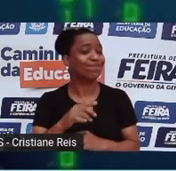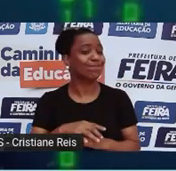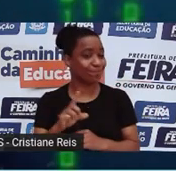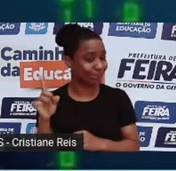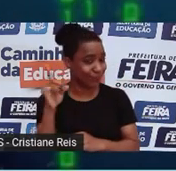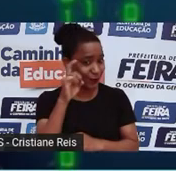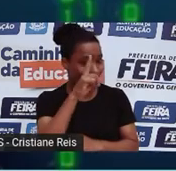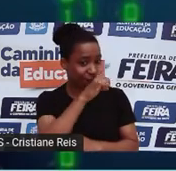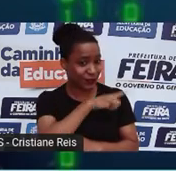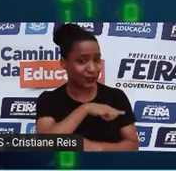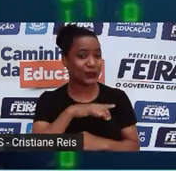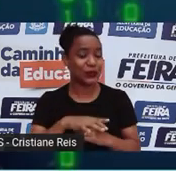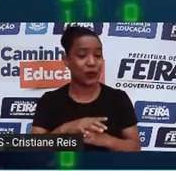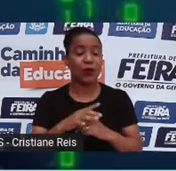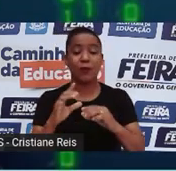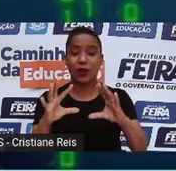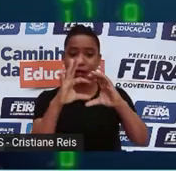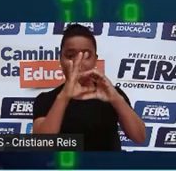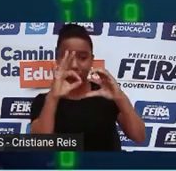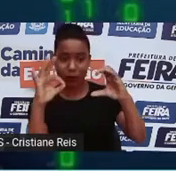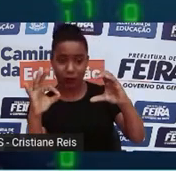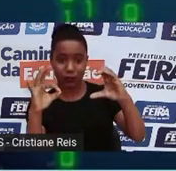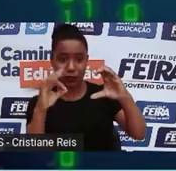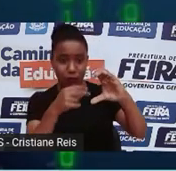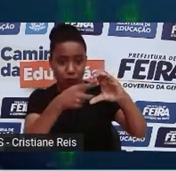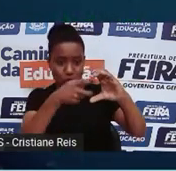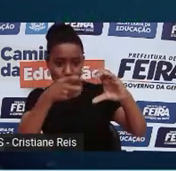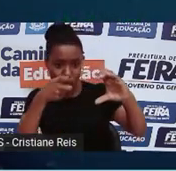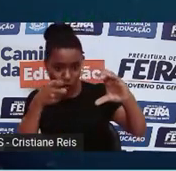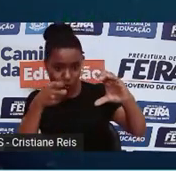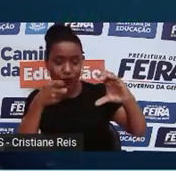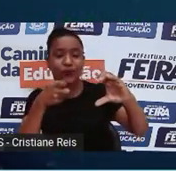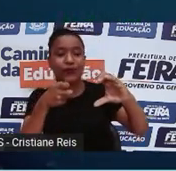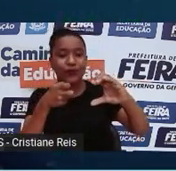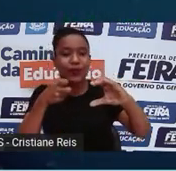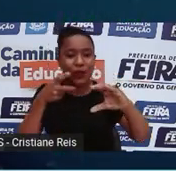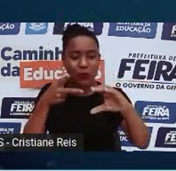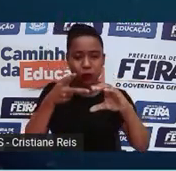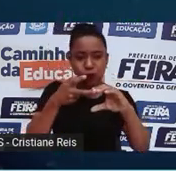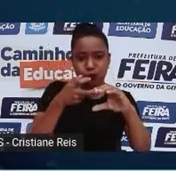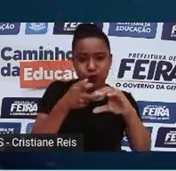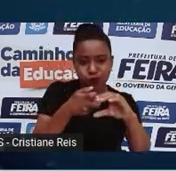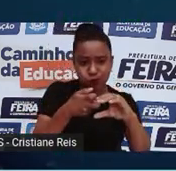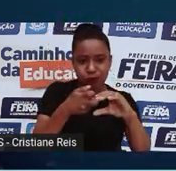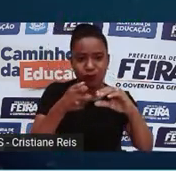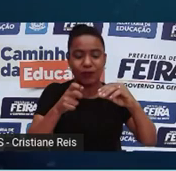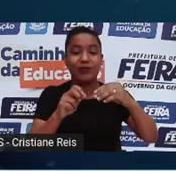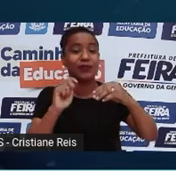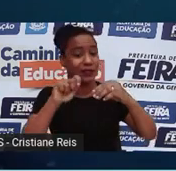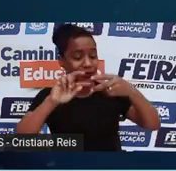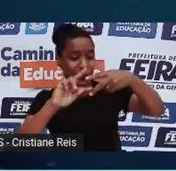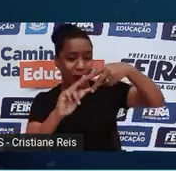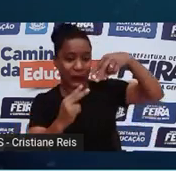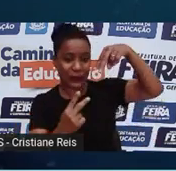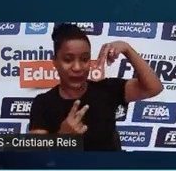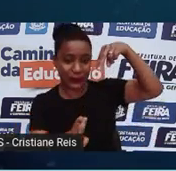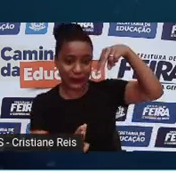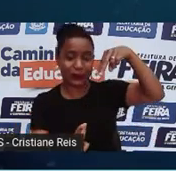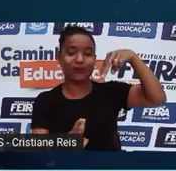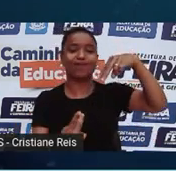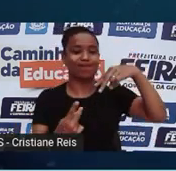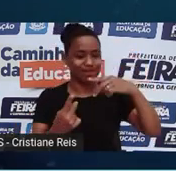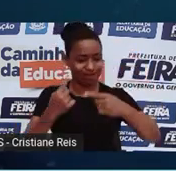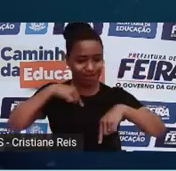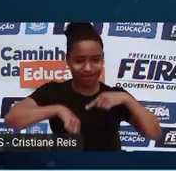programar essas células-troncos para se diferenciarem em células em que você gostaria. E é claro que também tem muita discussão sobre